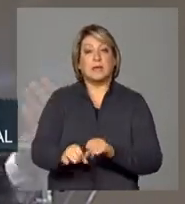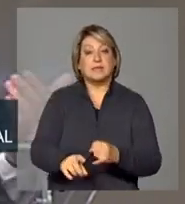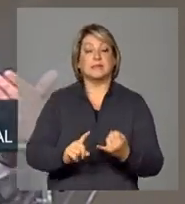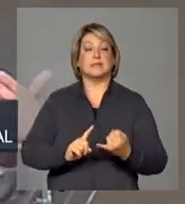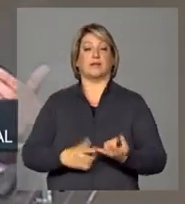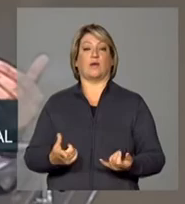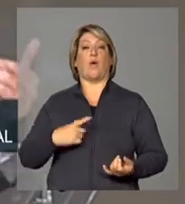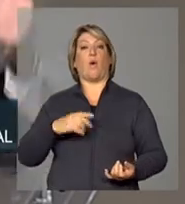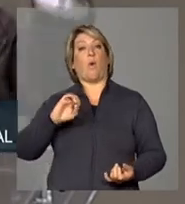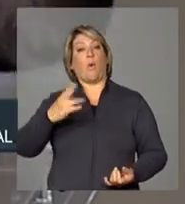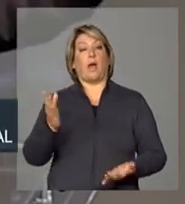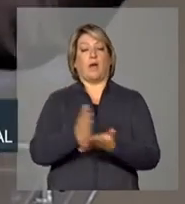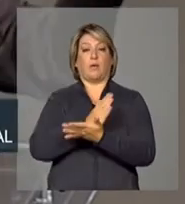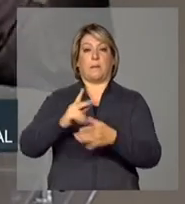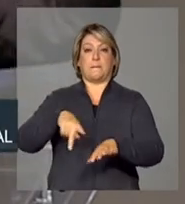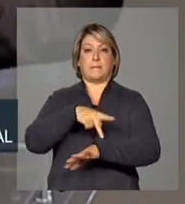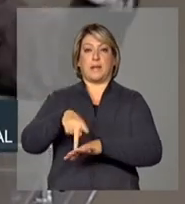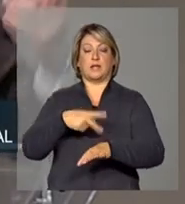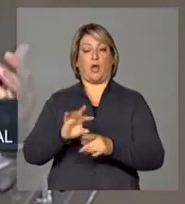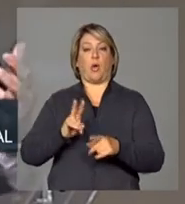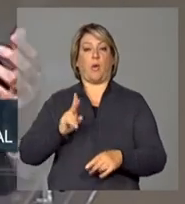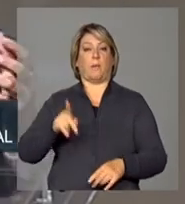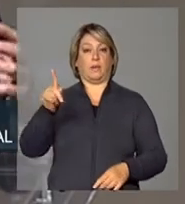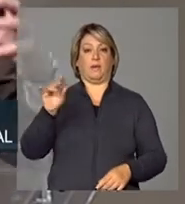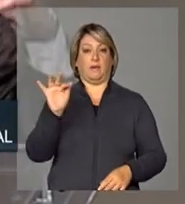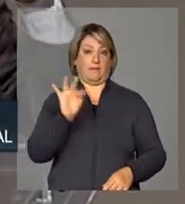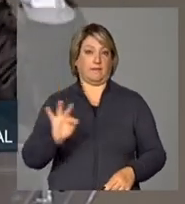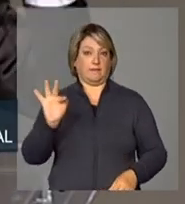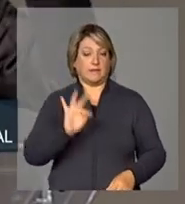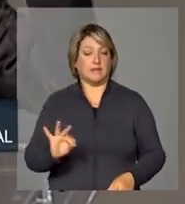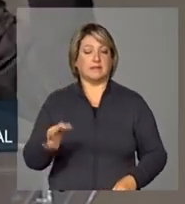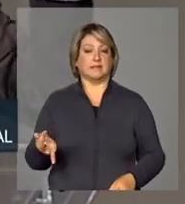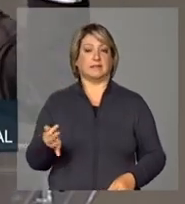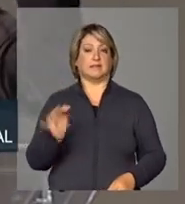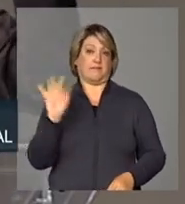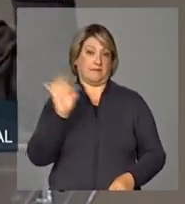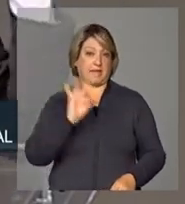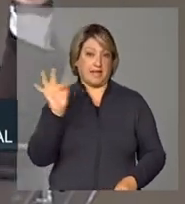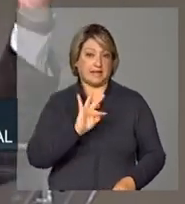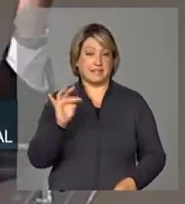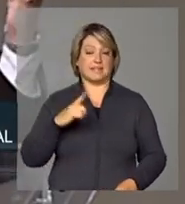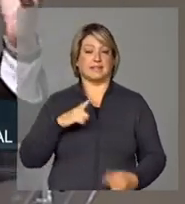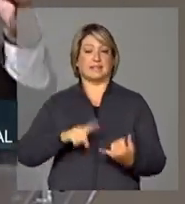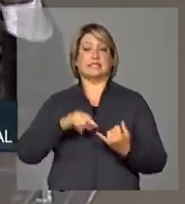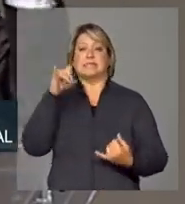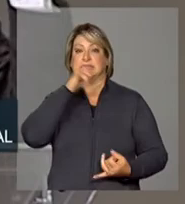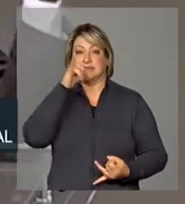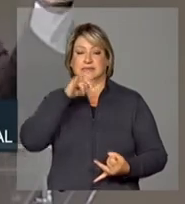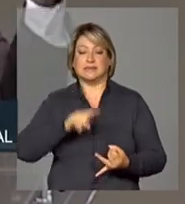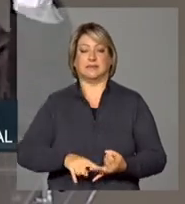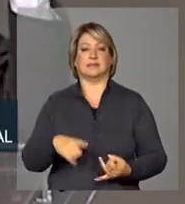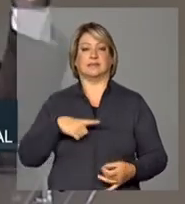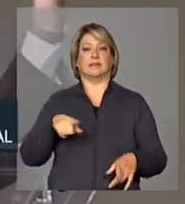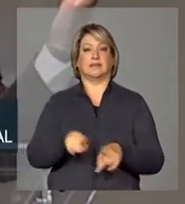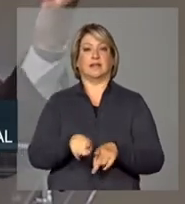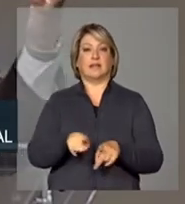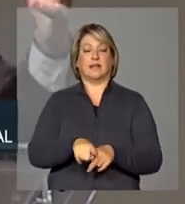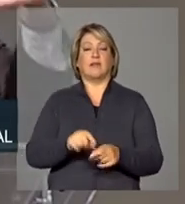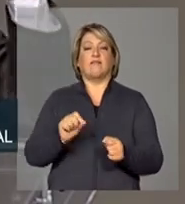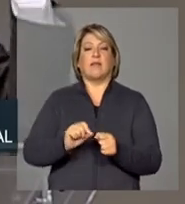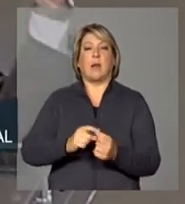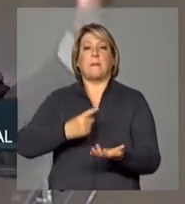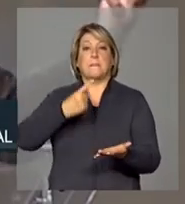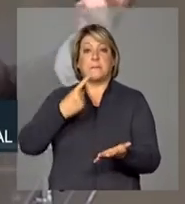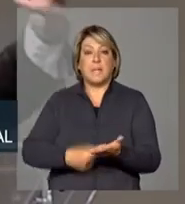alguns países na sua política regional, como a França, como a Itália, que é a ideia de pactuação, de construção de pactos